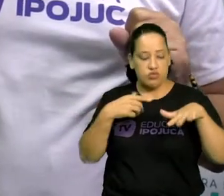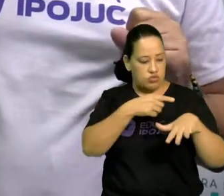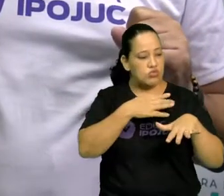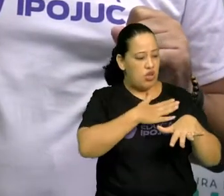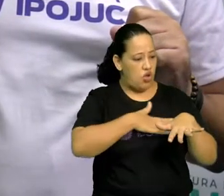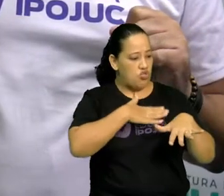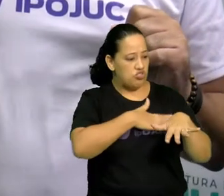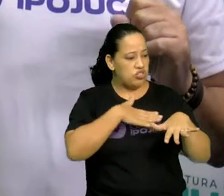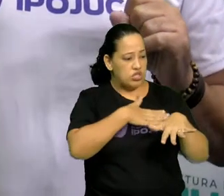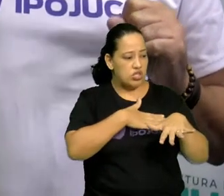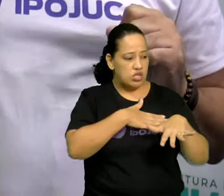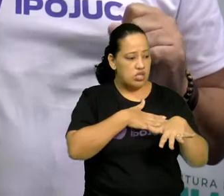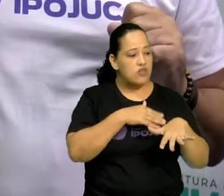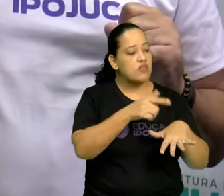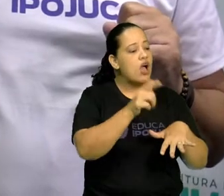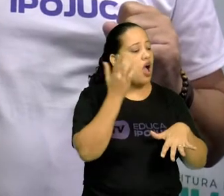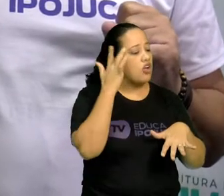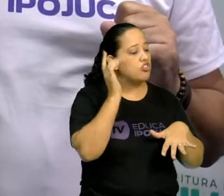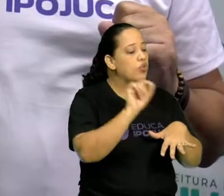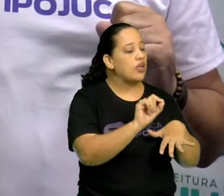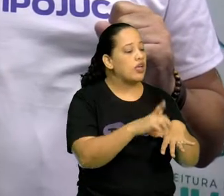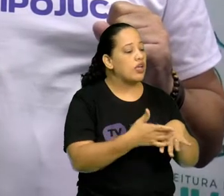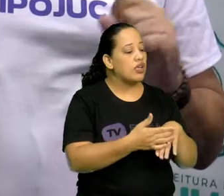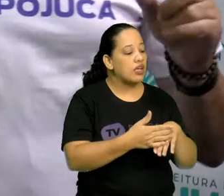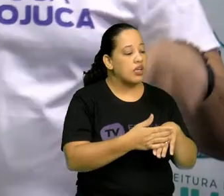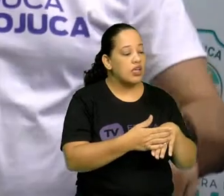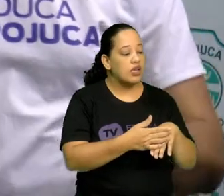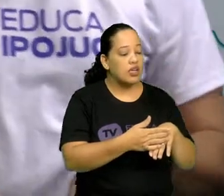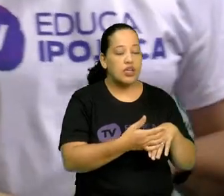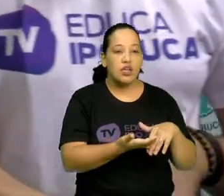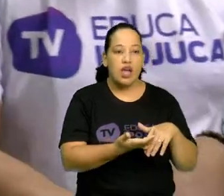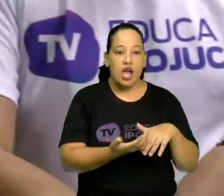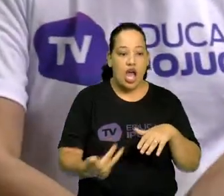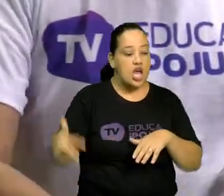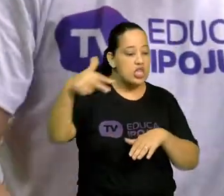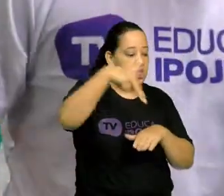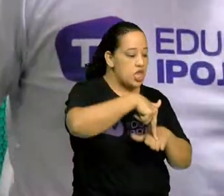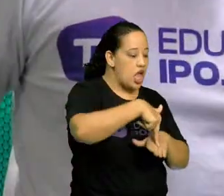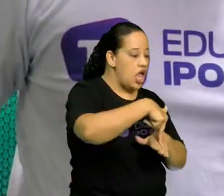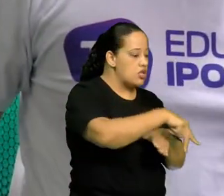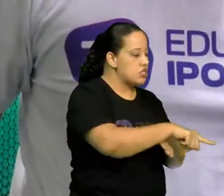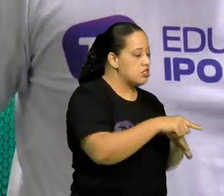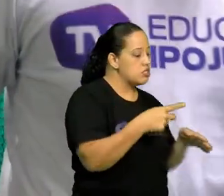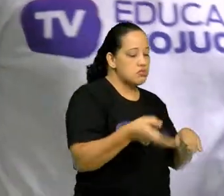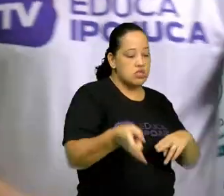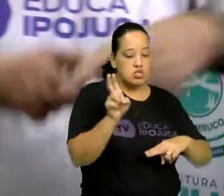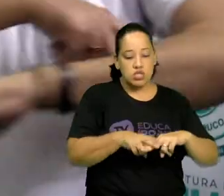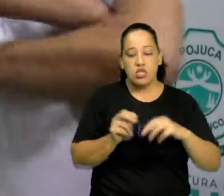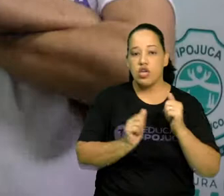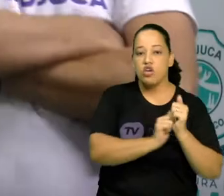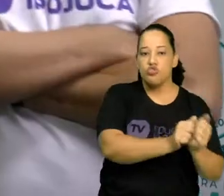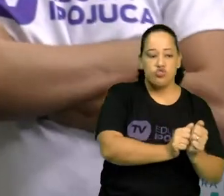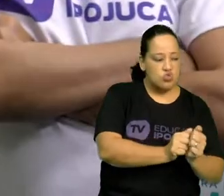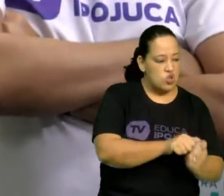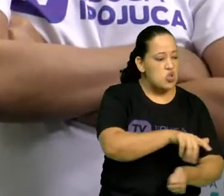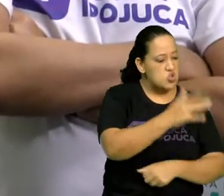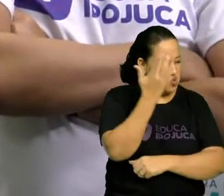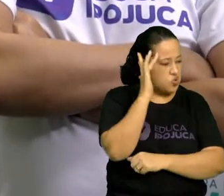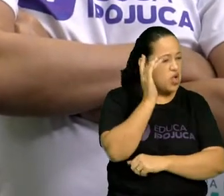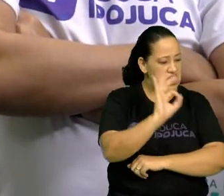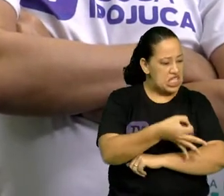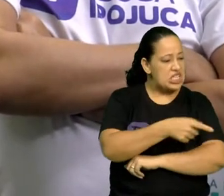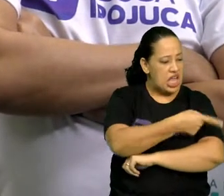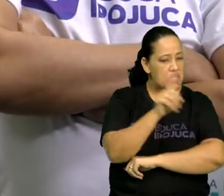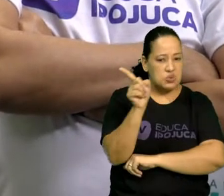do espetáculo? O você acha? Aí desce lá na plateia, senta perto do cara, faz, mas tu acha que está certo isso aí